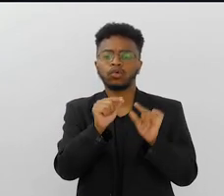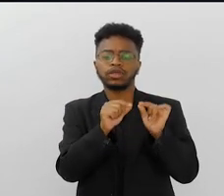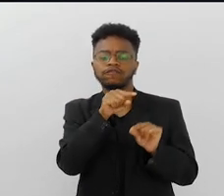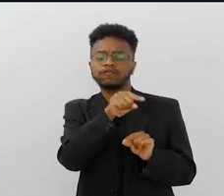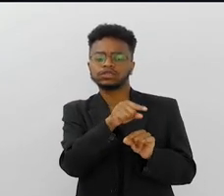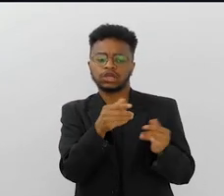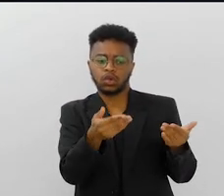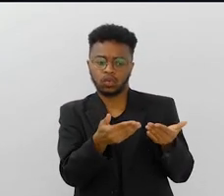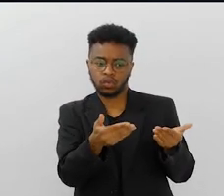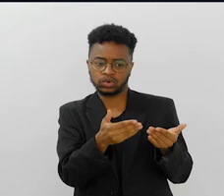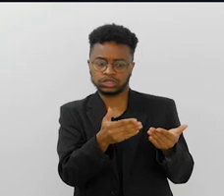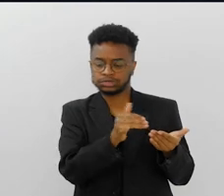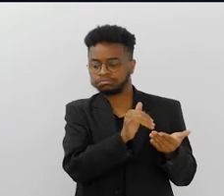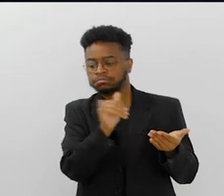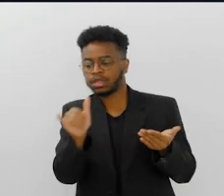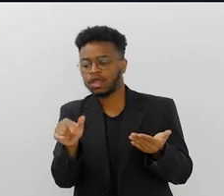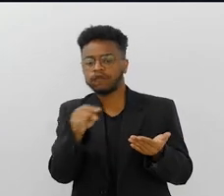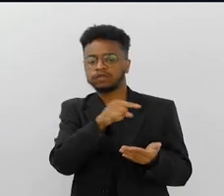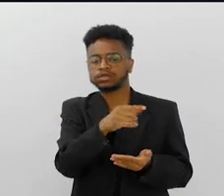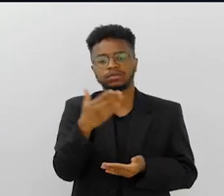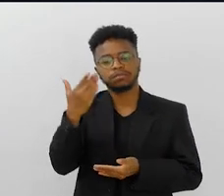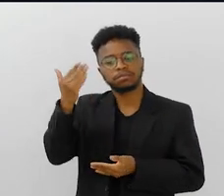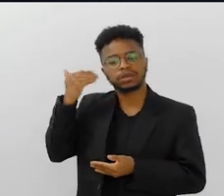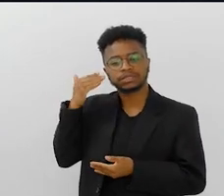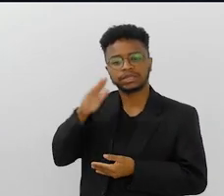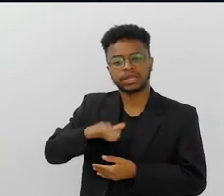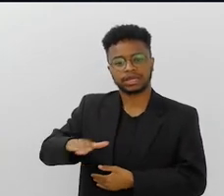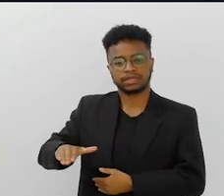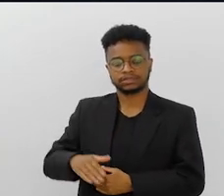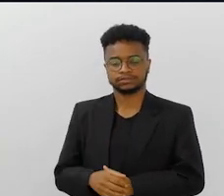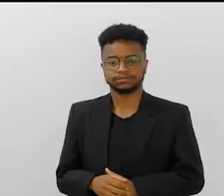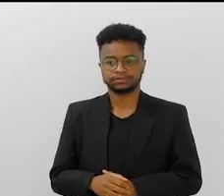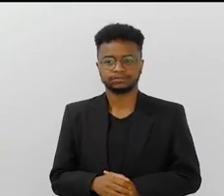que o Aidan de hoje diria para o Aidan um menino.